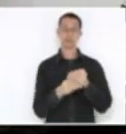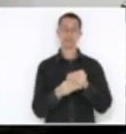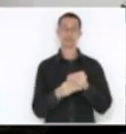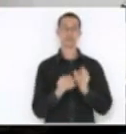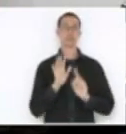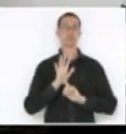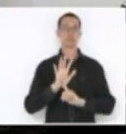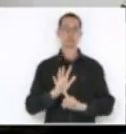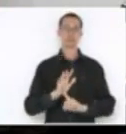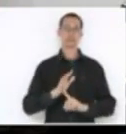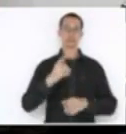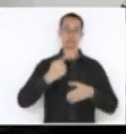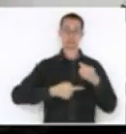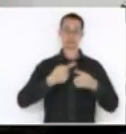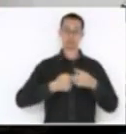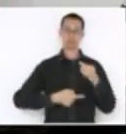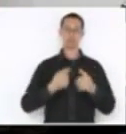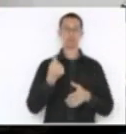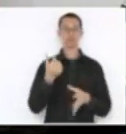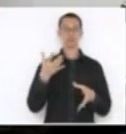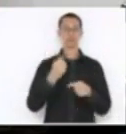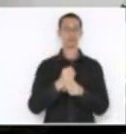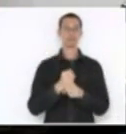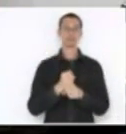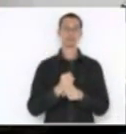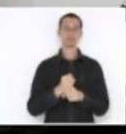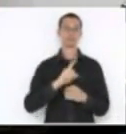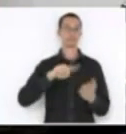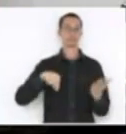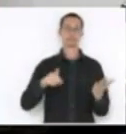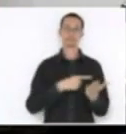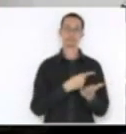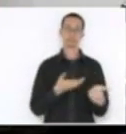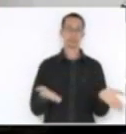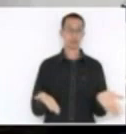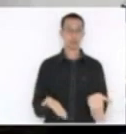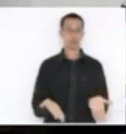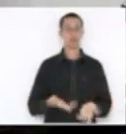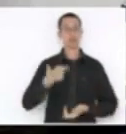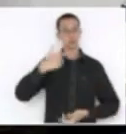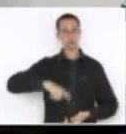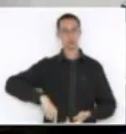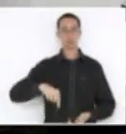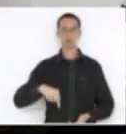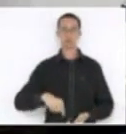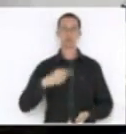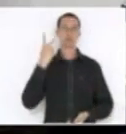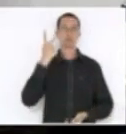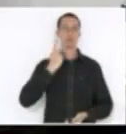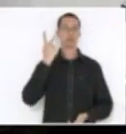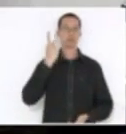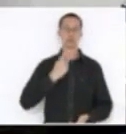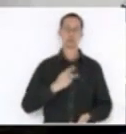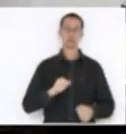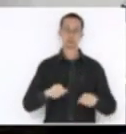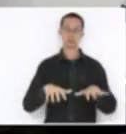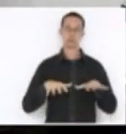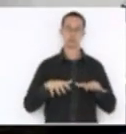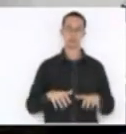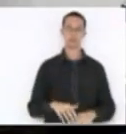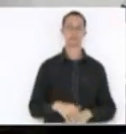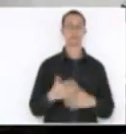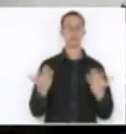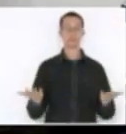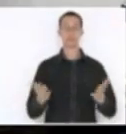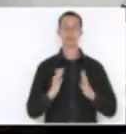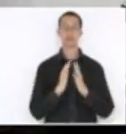Comissão de Finanças, que foi rejeitada e estamos reapresentando aqui no plenário. Então, esse nosso apelo, senhores deputados,